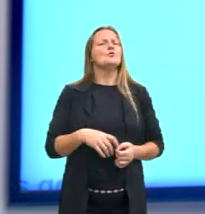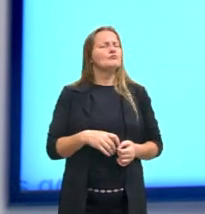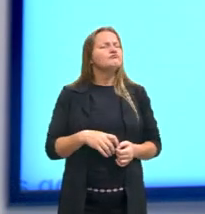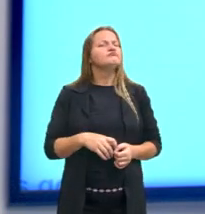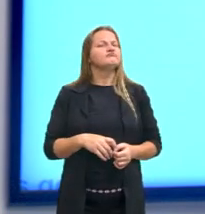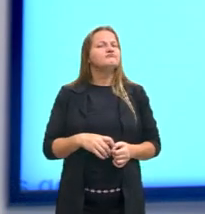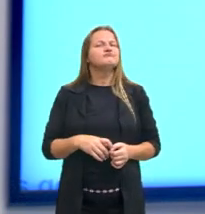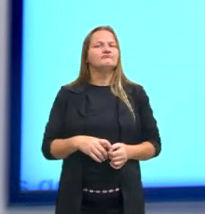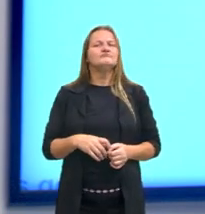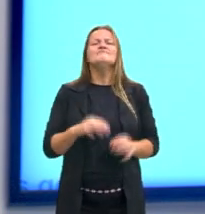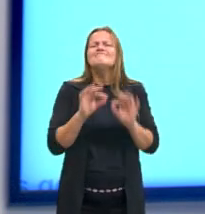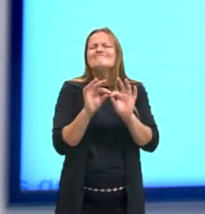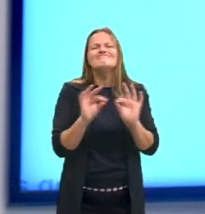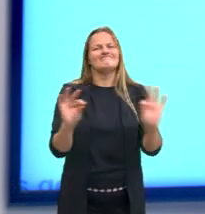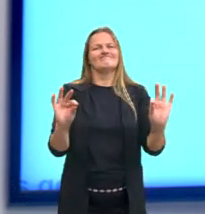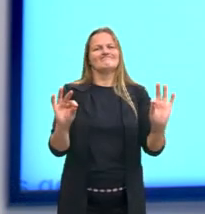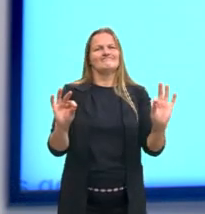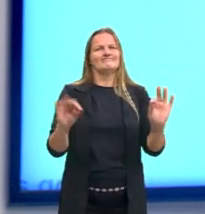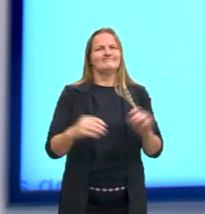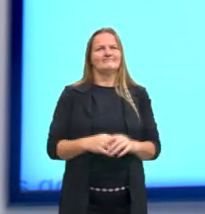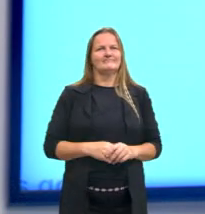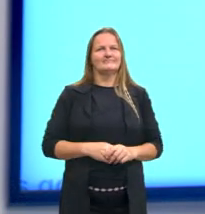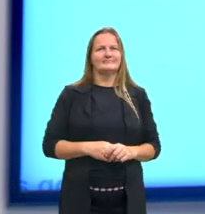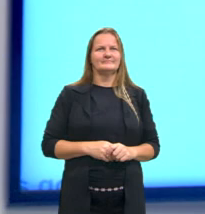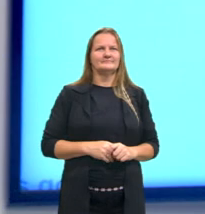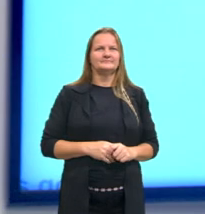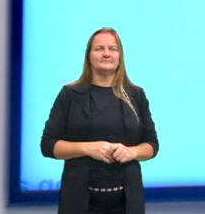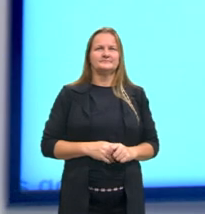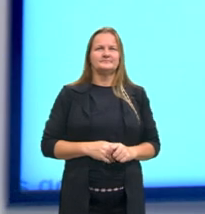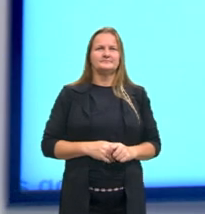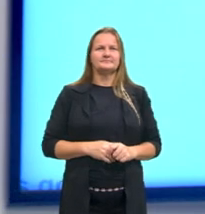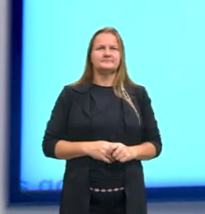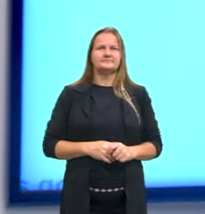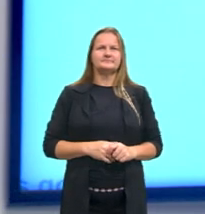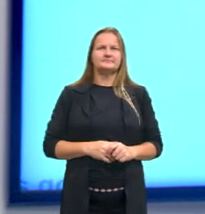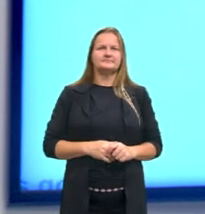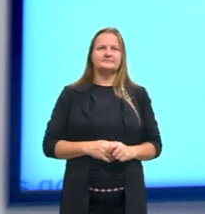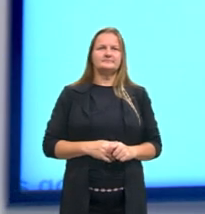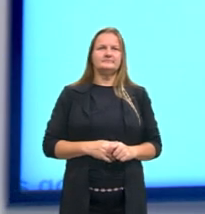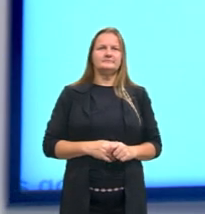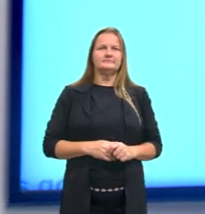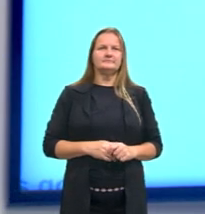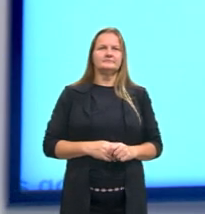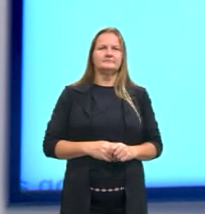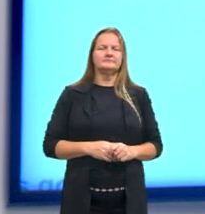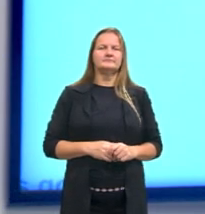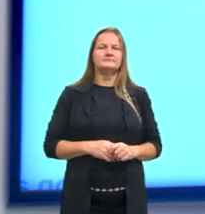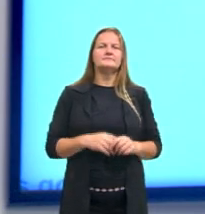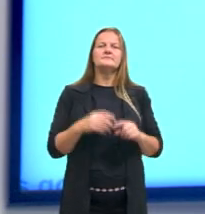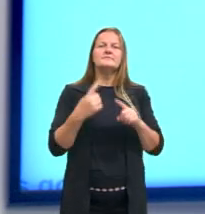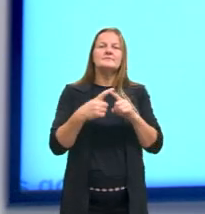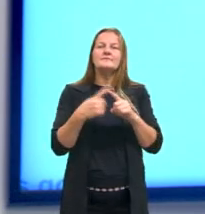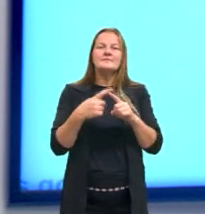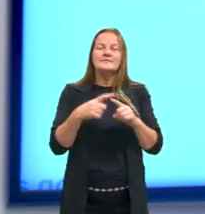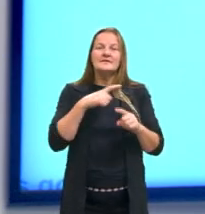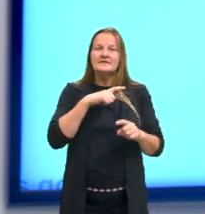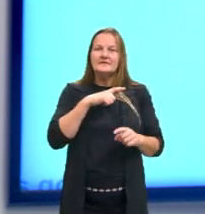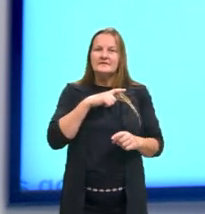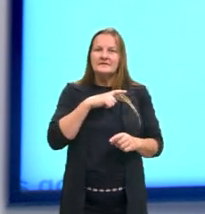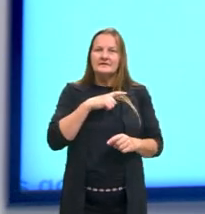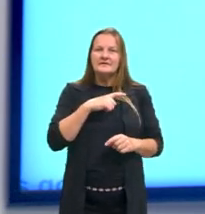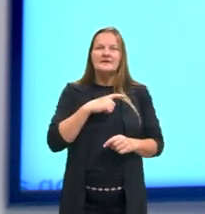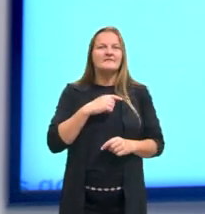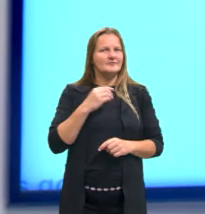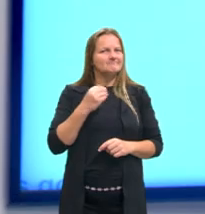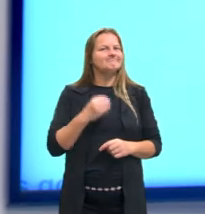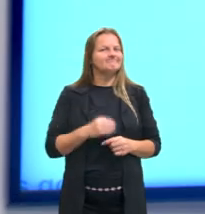simples, tá? Ele é considerado um exercício muito simples e ele teve, obviamente,